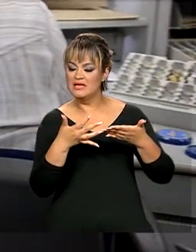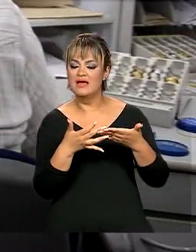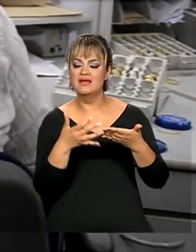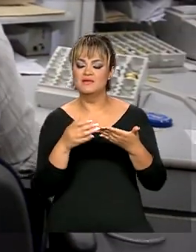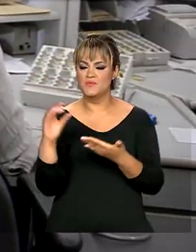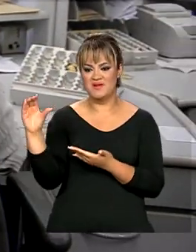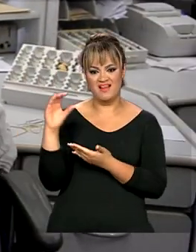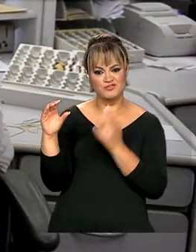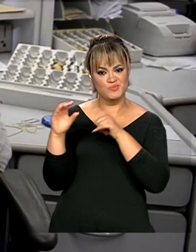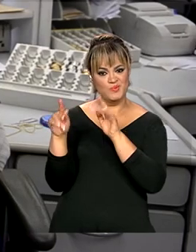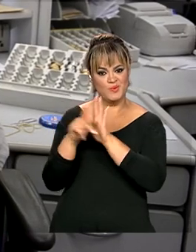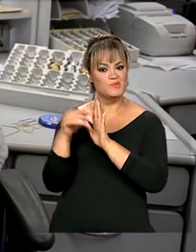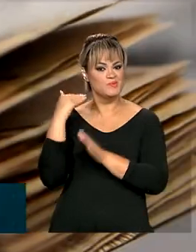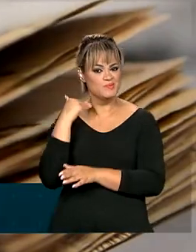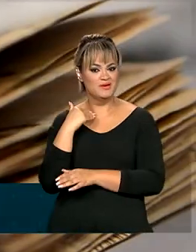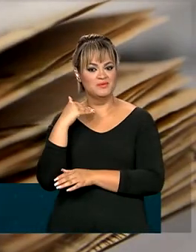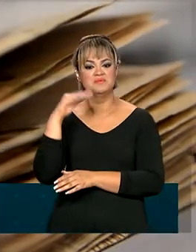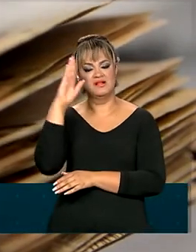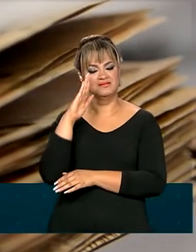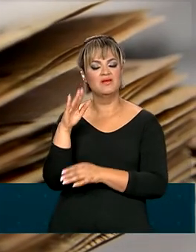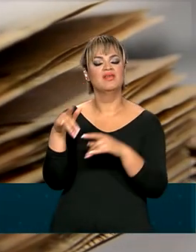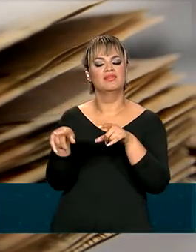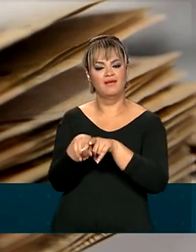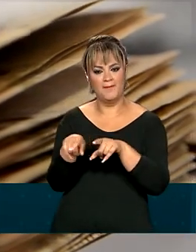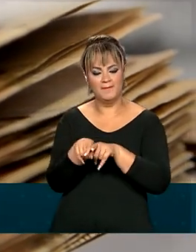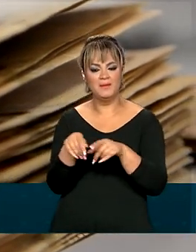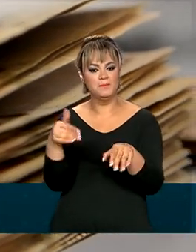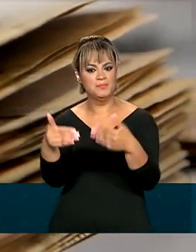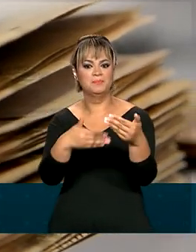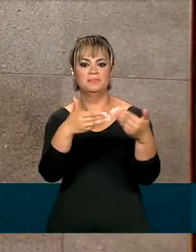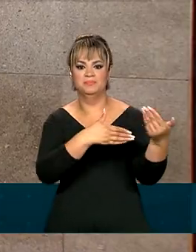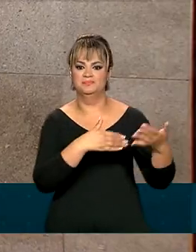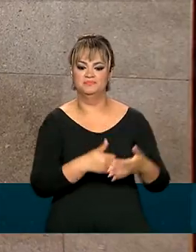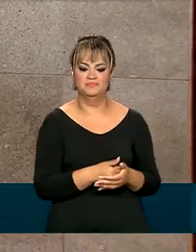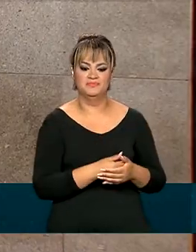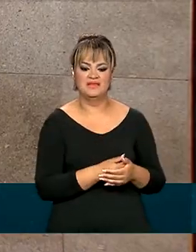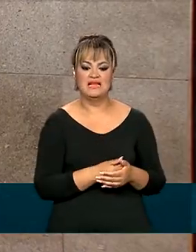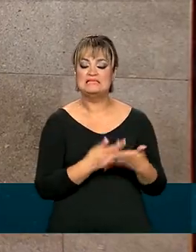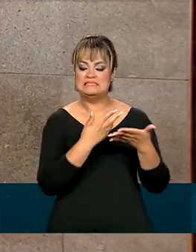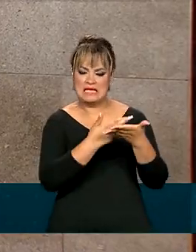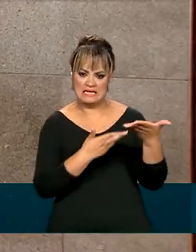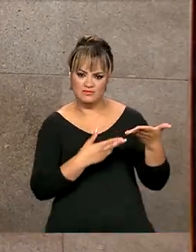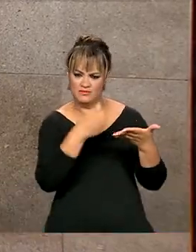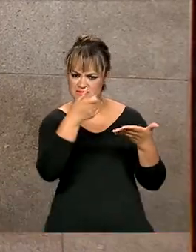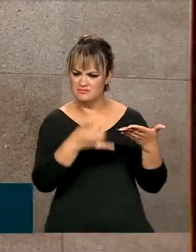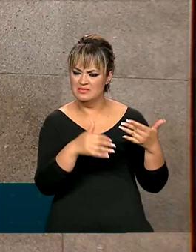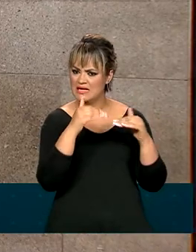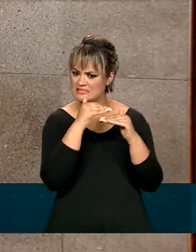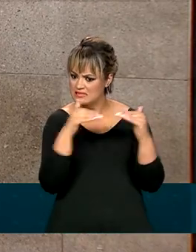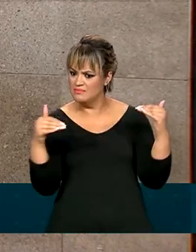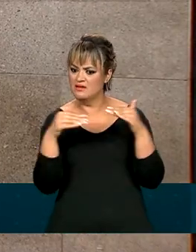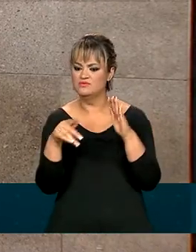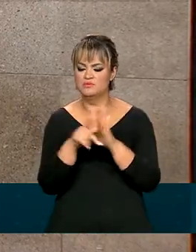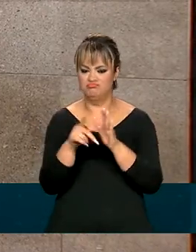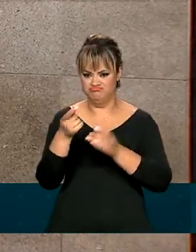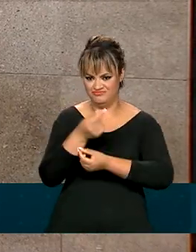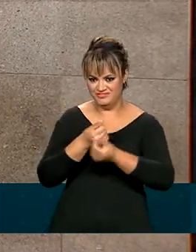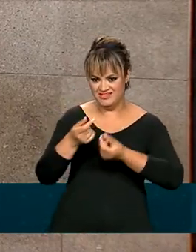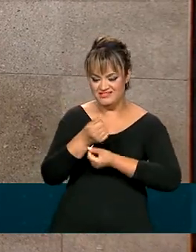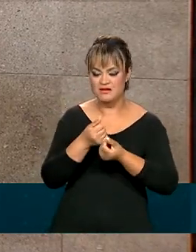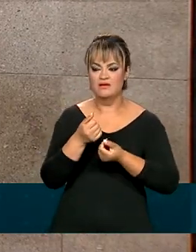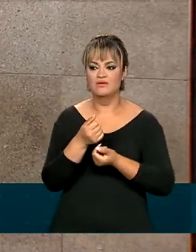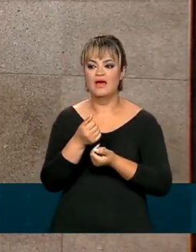que o crédito bancário no Brasil também segue em crescimento. O relatório de estabilidade financeira é uma